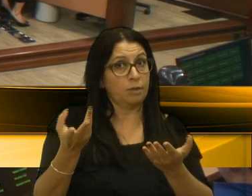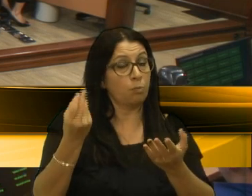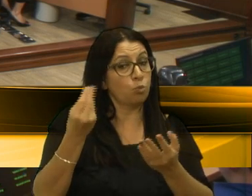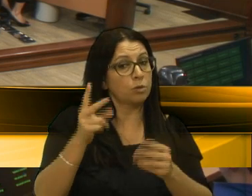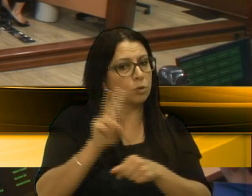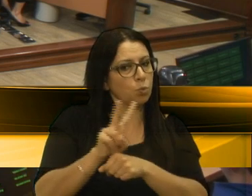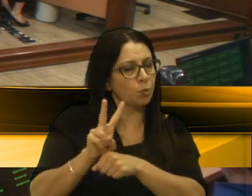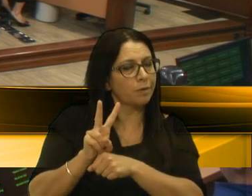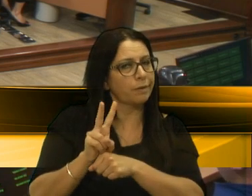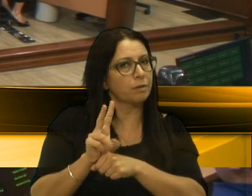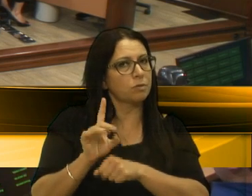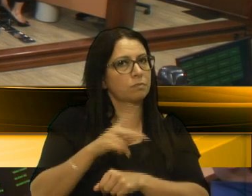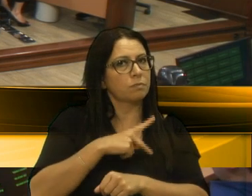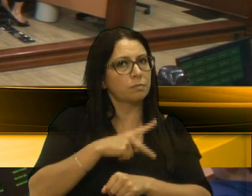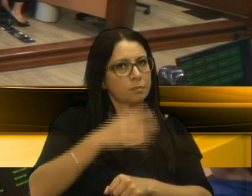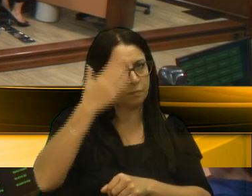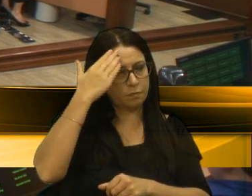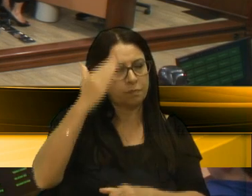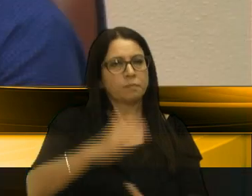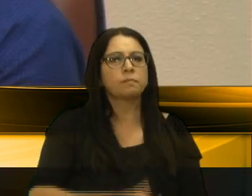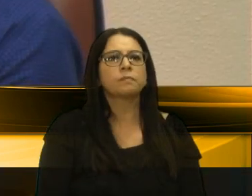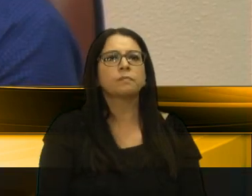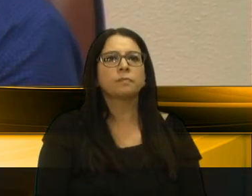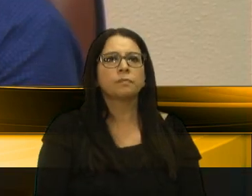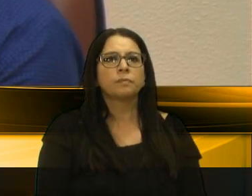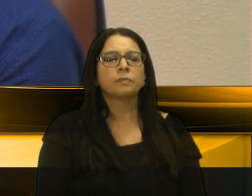cautela. É isso, presidente. Muito obrigado. Encerrado.